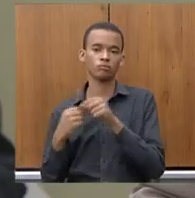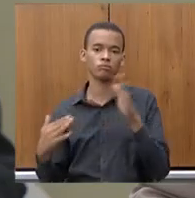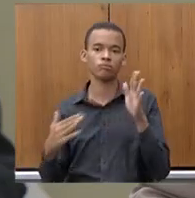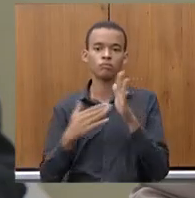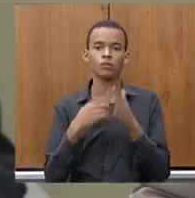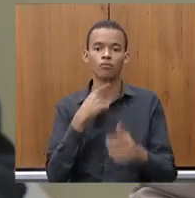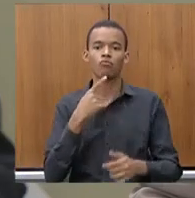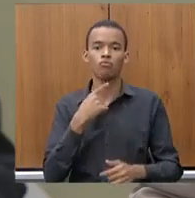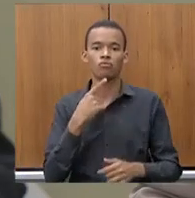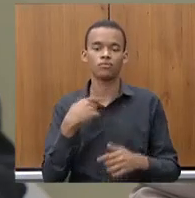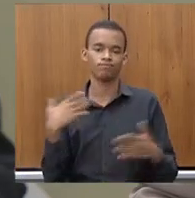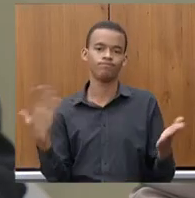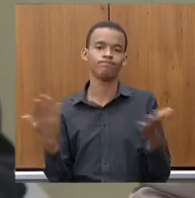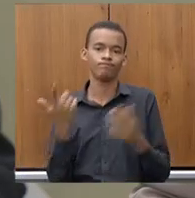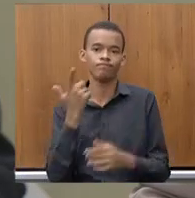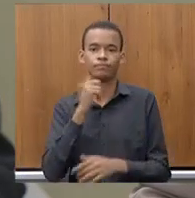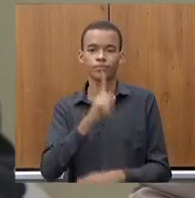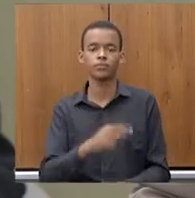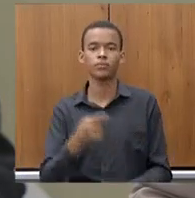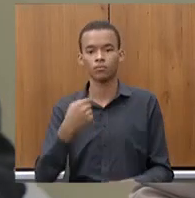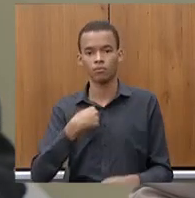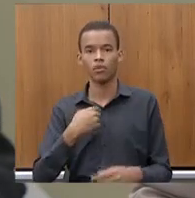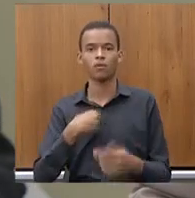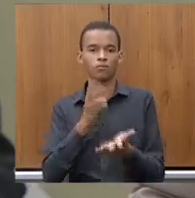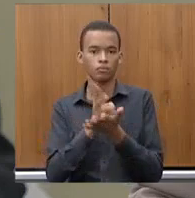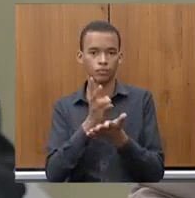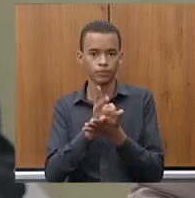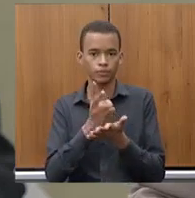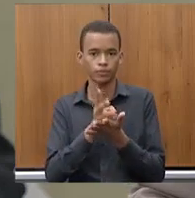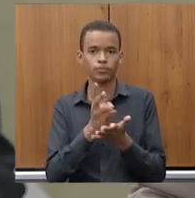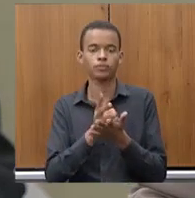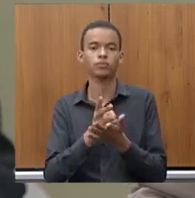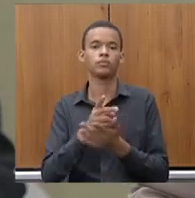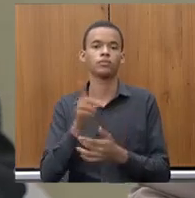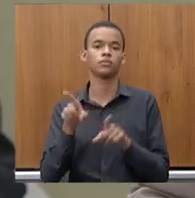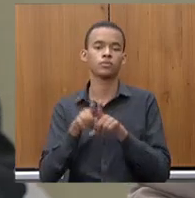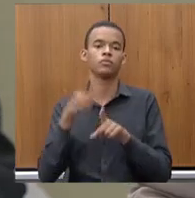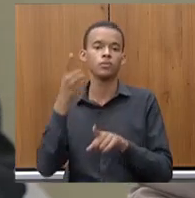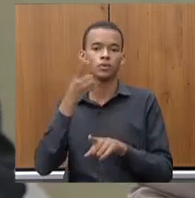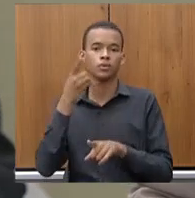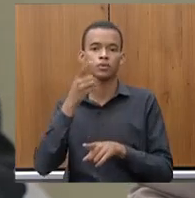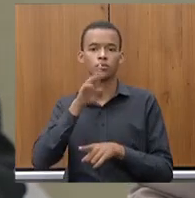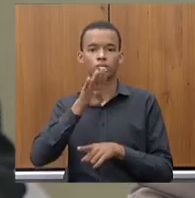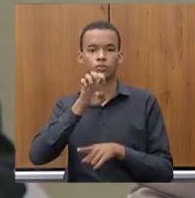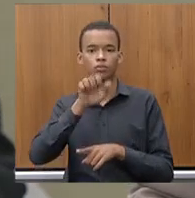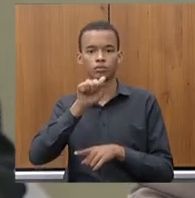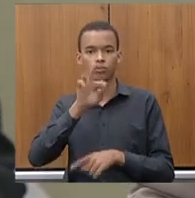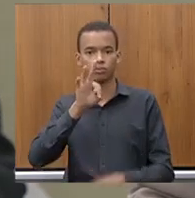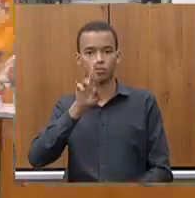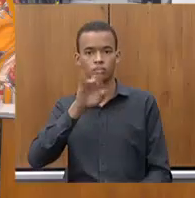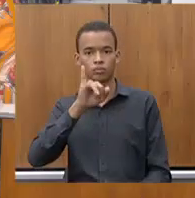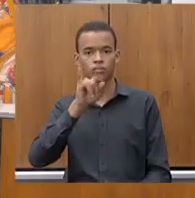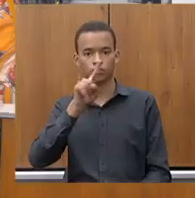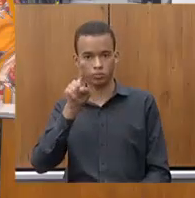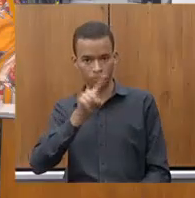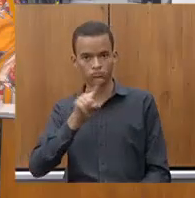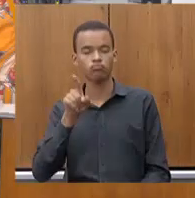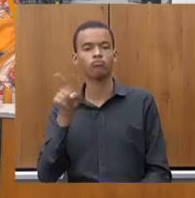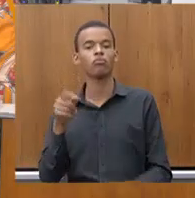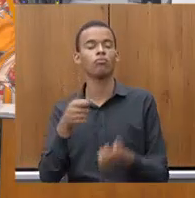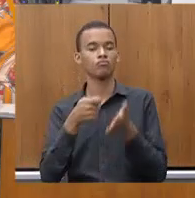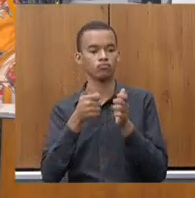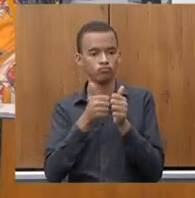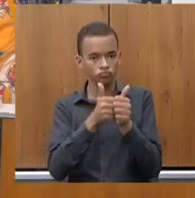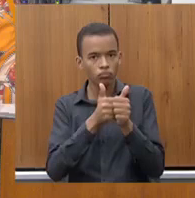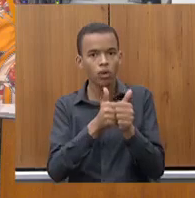Eu vou continuar aqui, eu acho que a deputada Beatriz Serqueira sabe disso, ela cobra da gente o cumprimento do